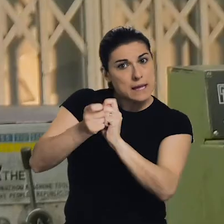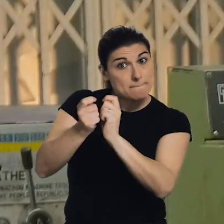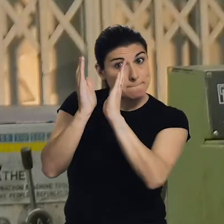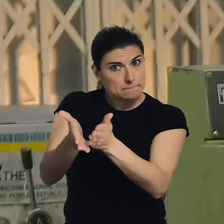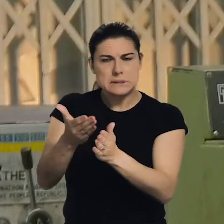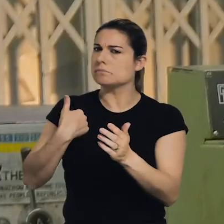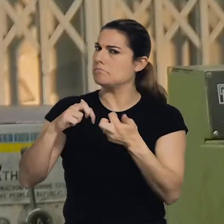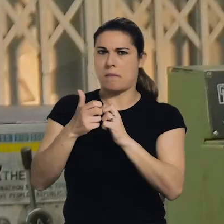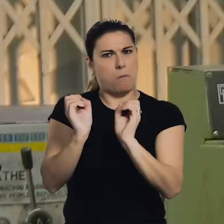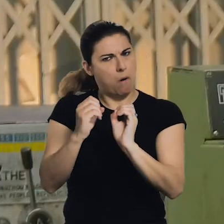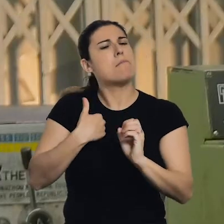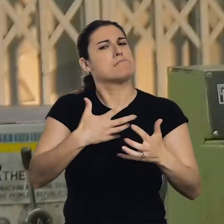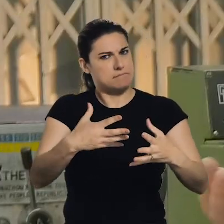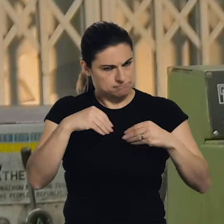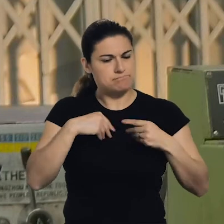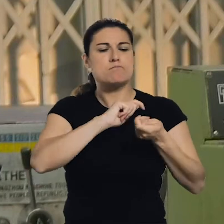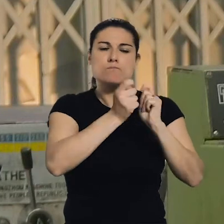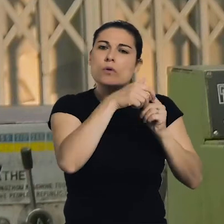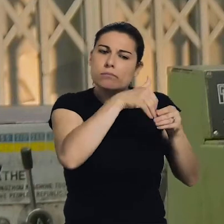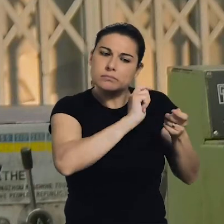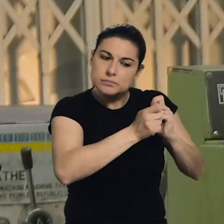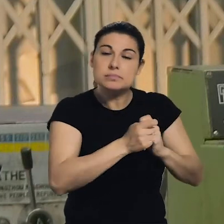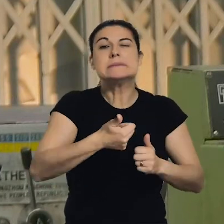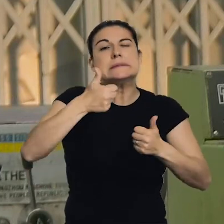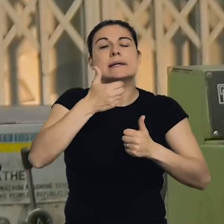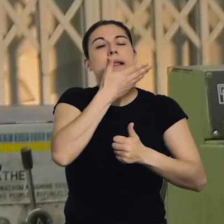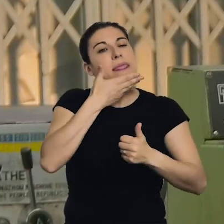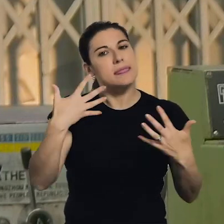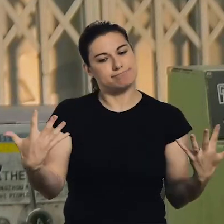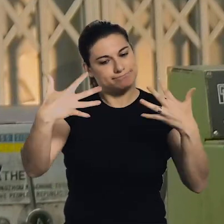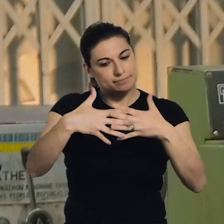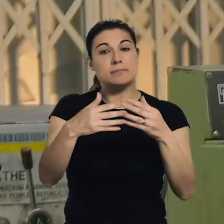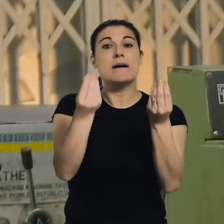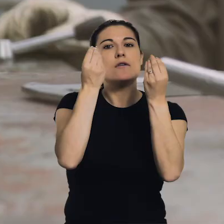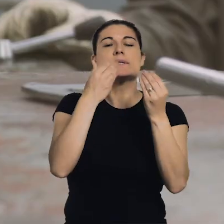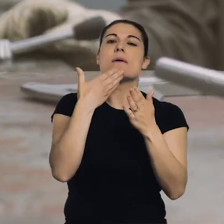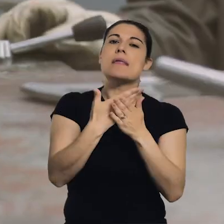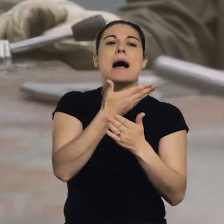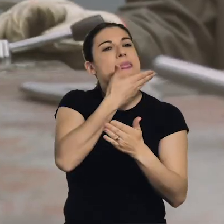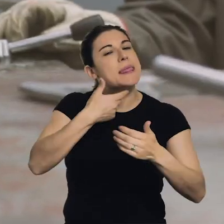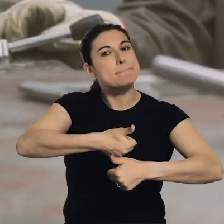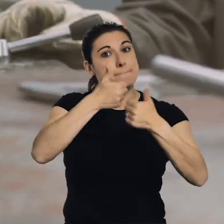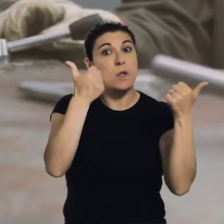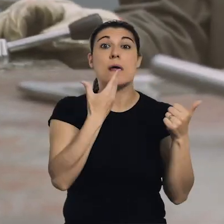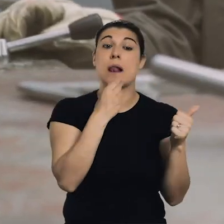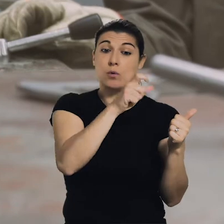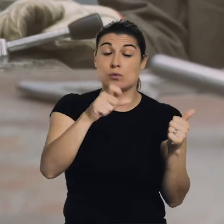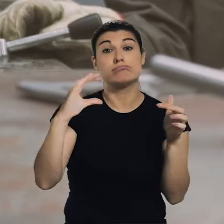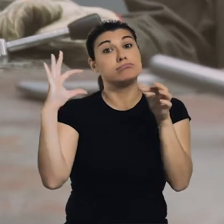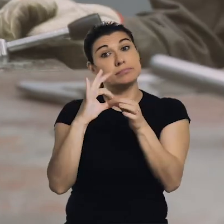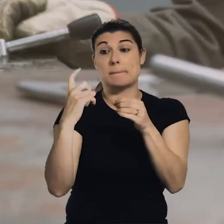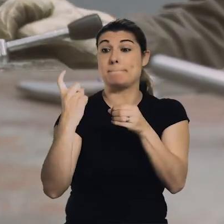parcerias e se for necessário mudar, mudamos sem problema para que seja seguro que damos a melhor formação